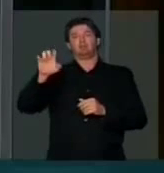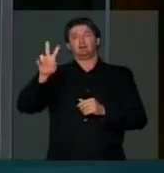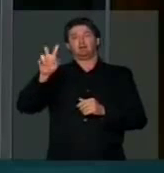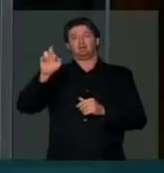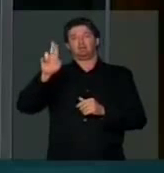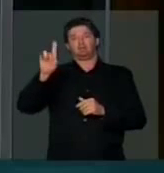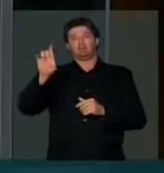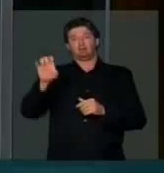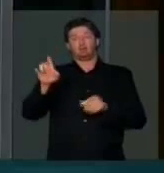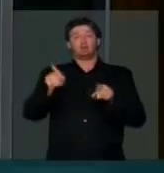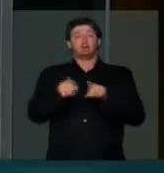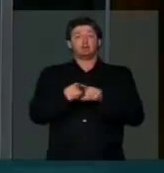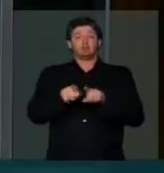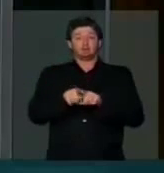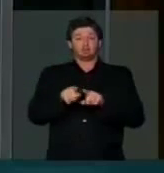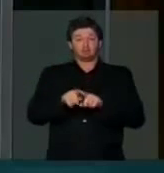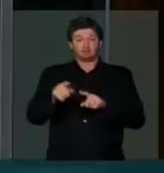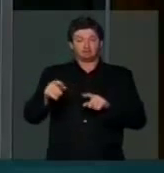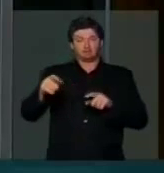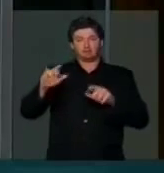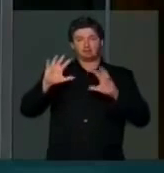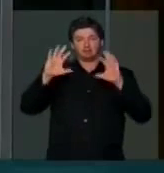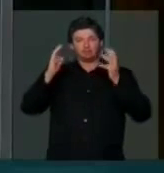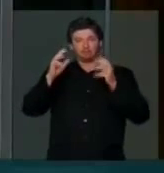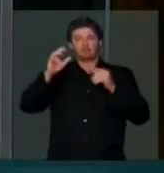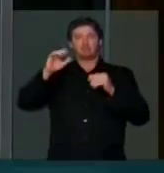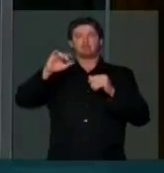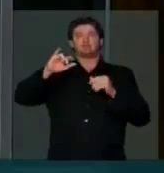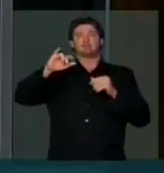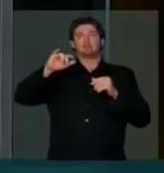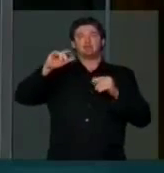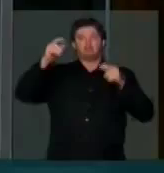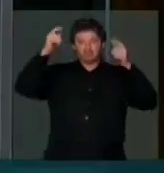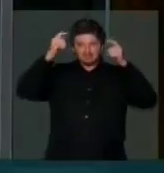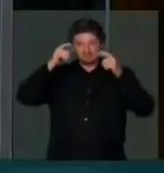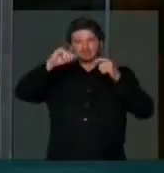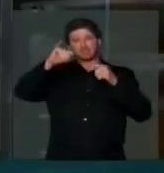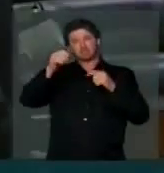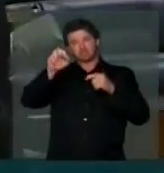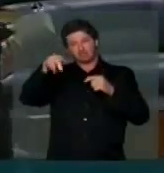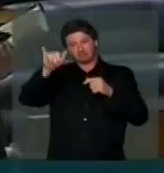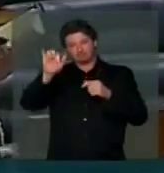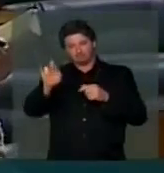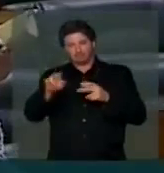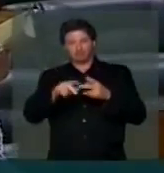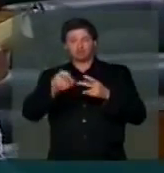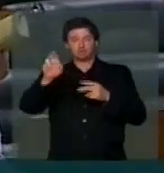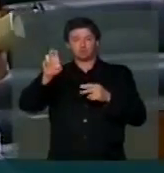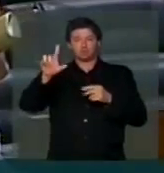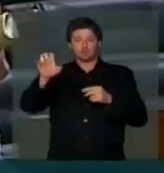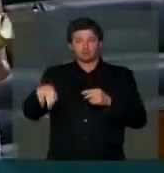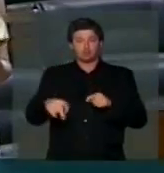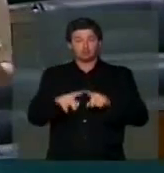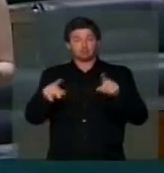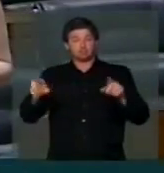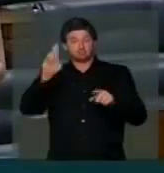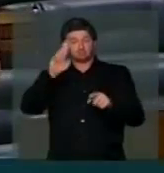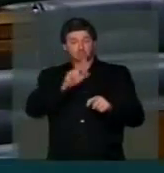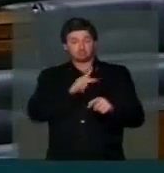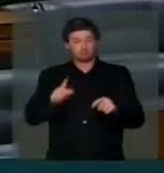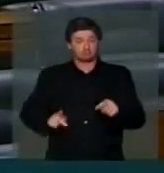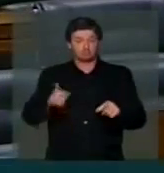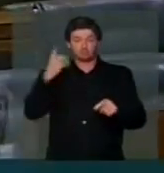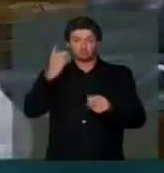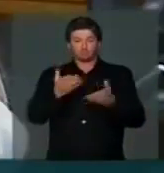e das Princesas da Festa, Rafaela, Jennifer e Sueli. Mas, Sr. Presidente, Srs. e Srs. Deputados,